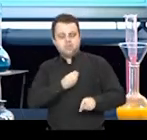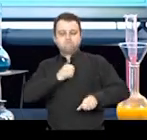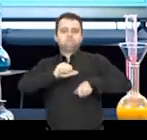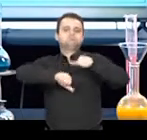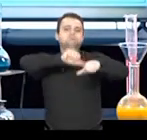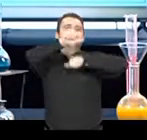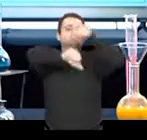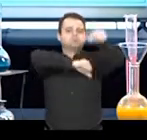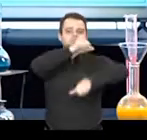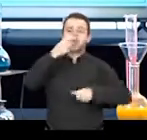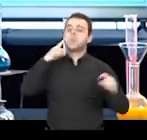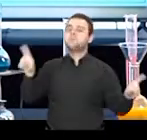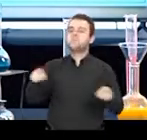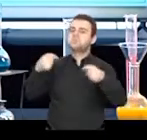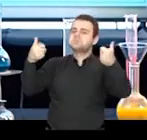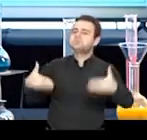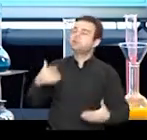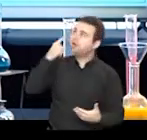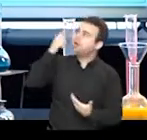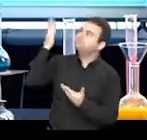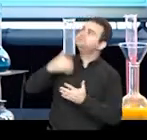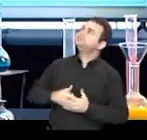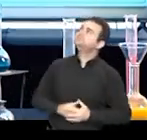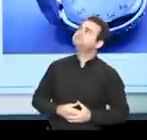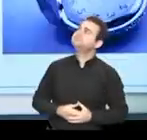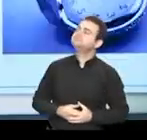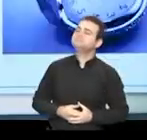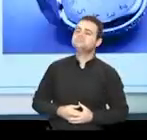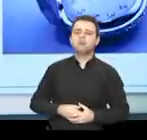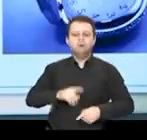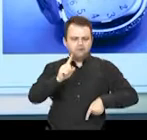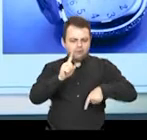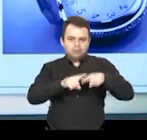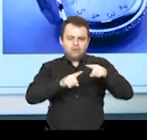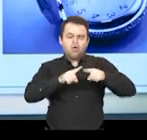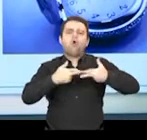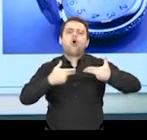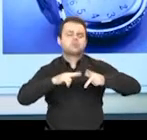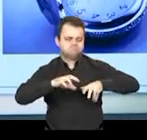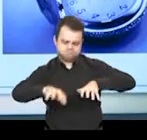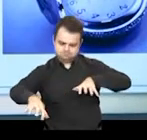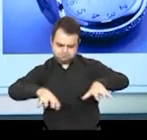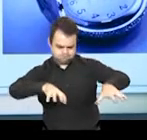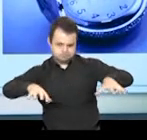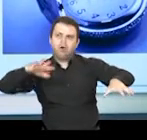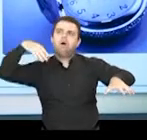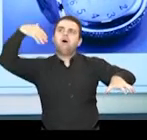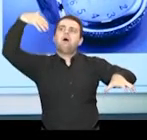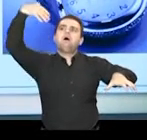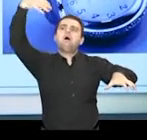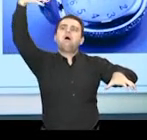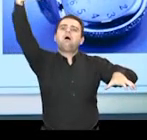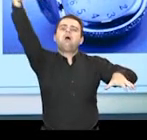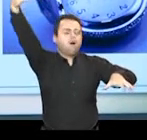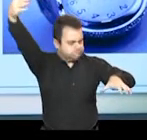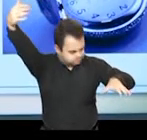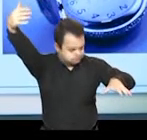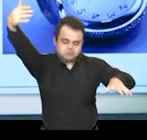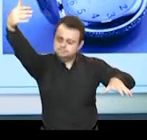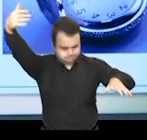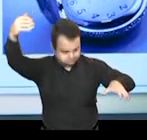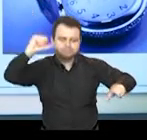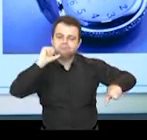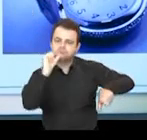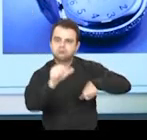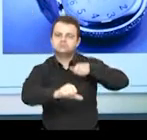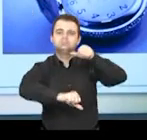sua vida no dia a dia. A música diz o seguinte, nada do que foi será de novo do jeito que já foi um